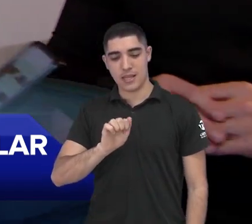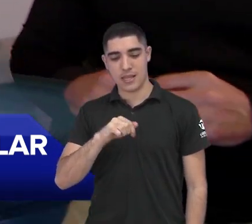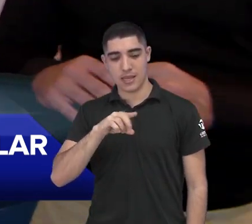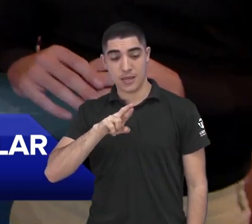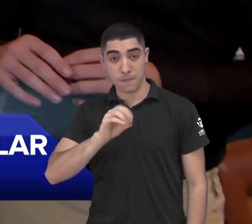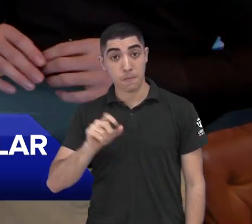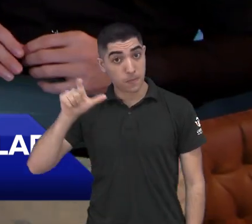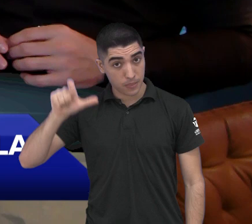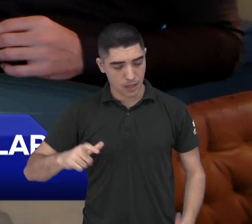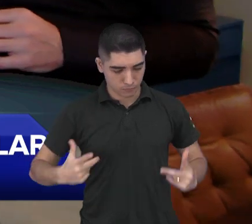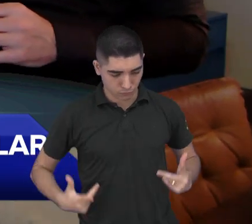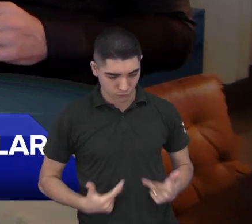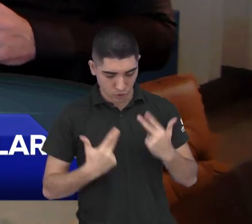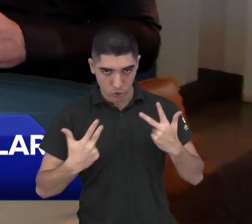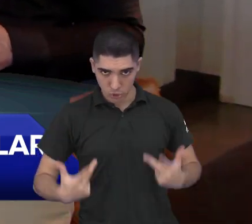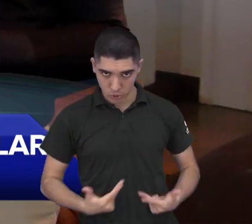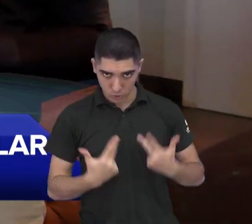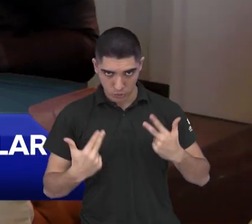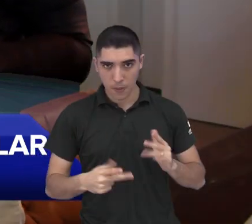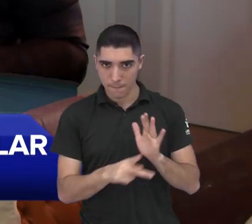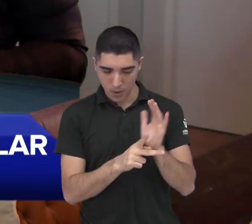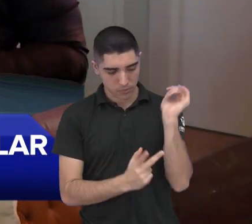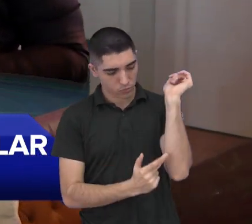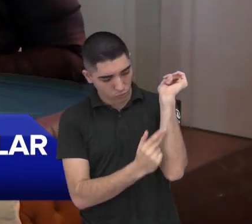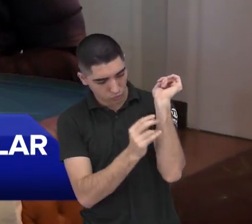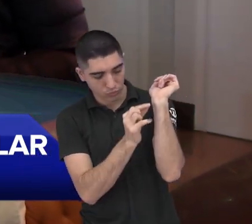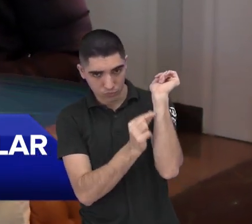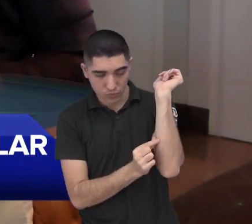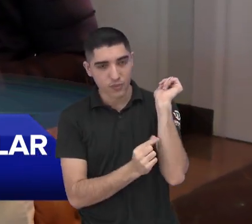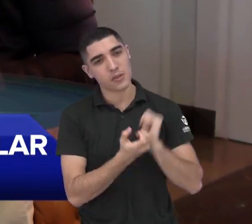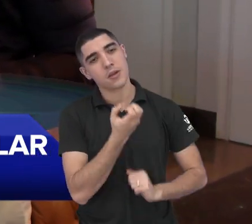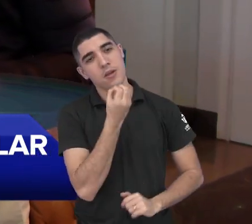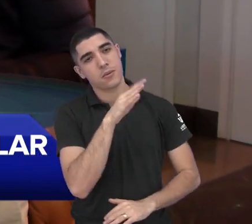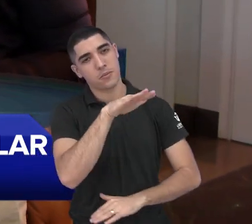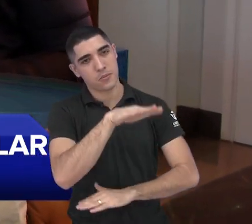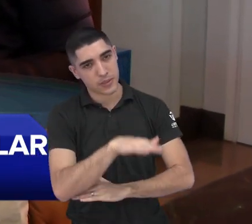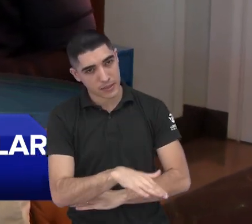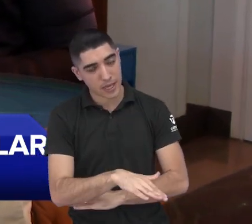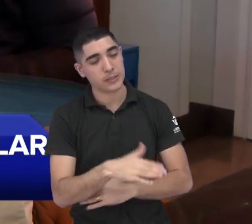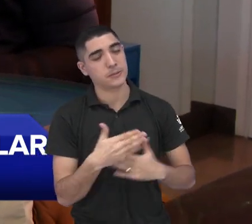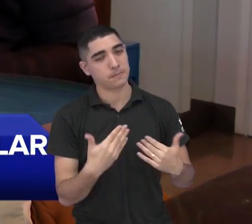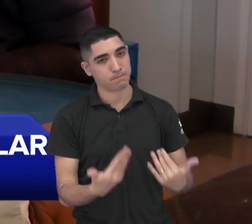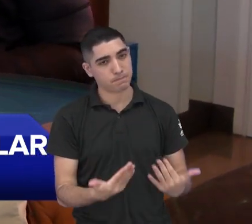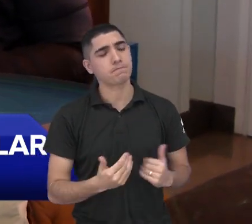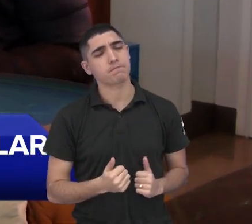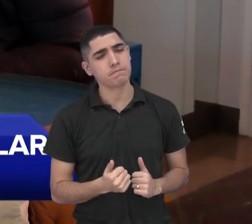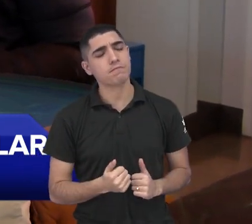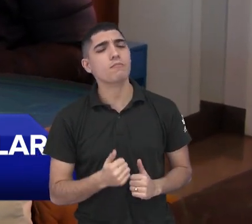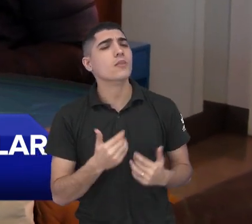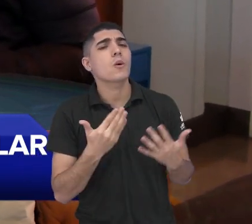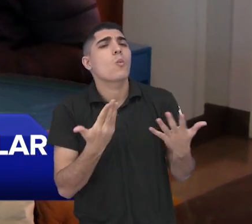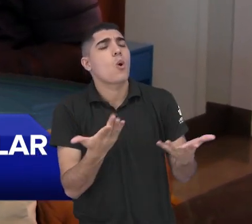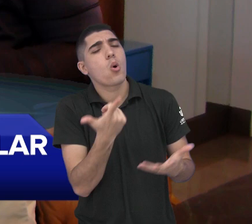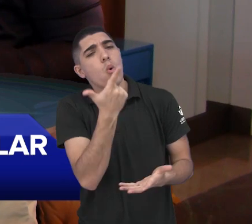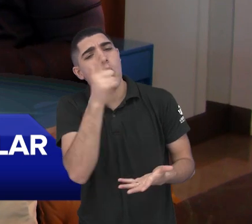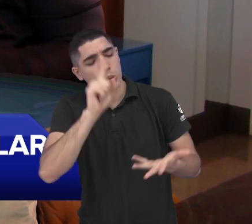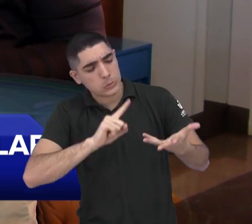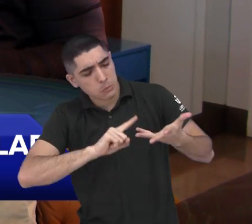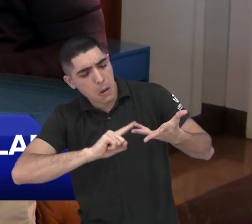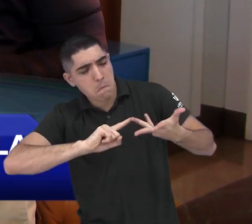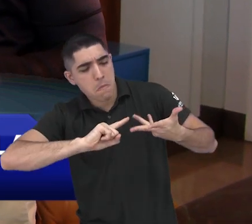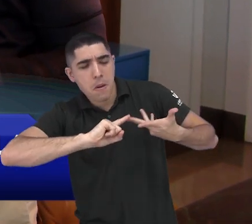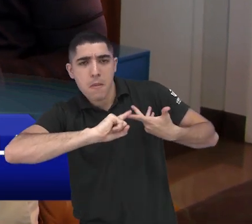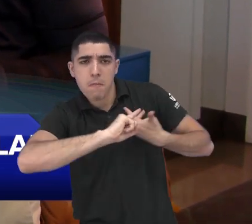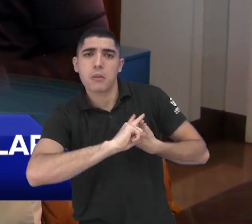é o Leandro Avelar, cirurgião vascular. Leandro, boa tarde para você. Primeiramente, quais